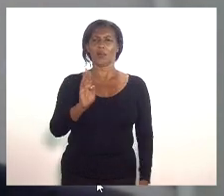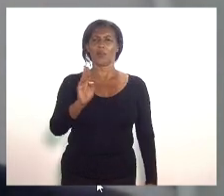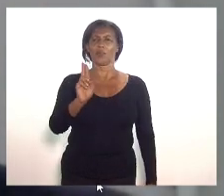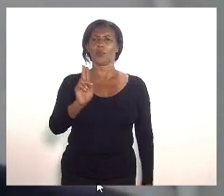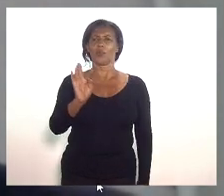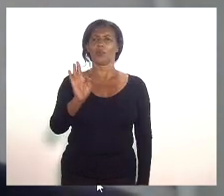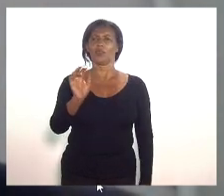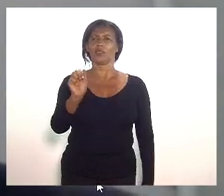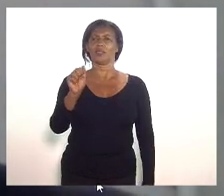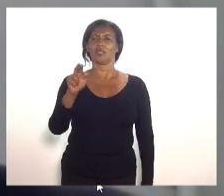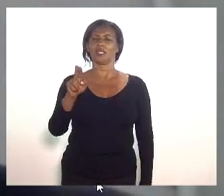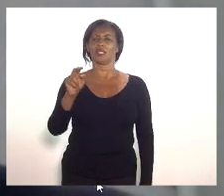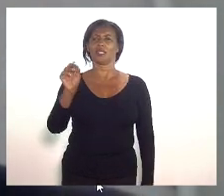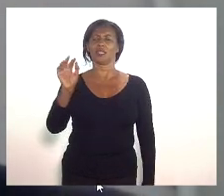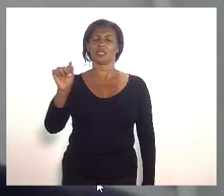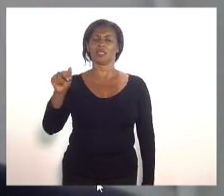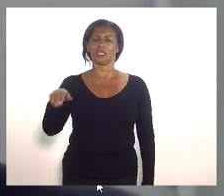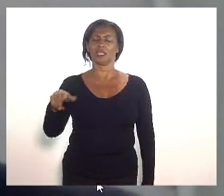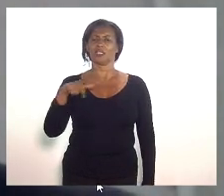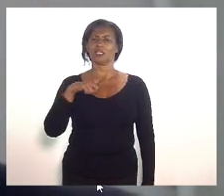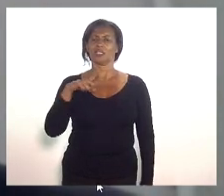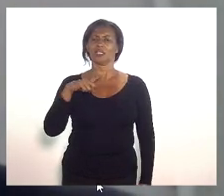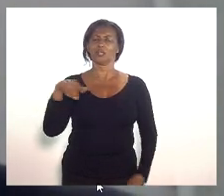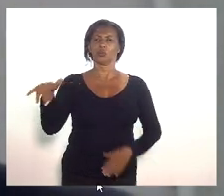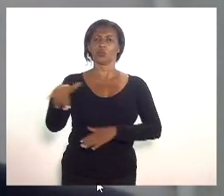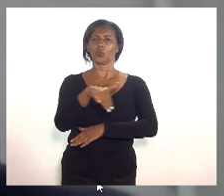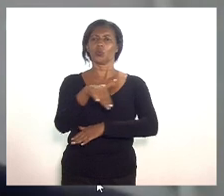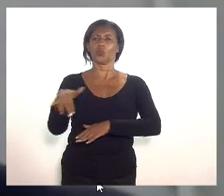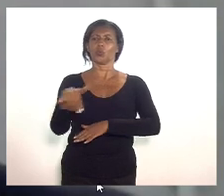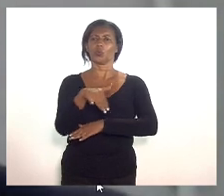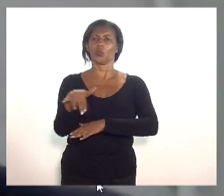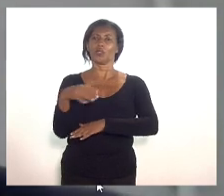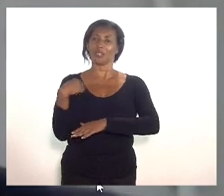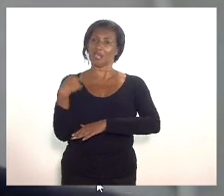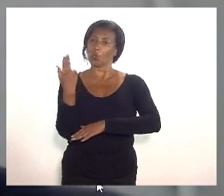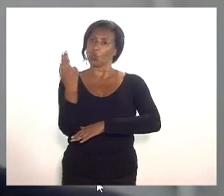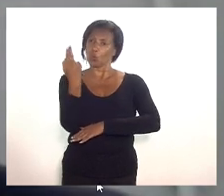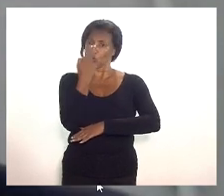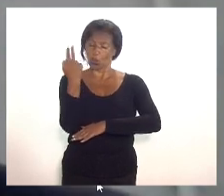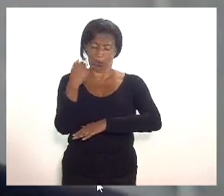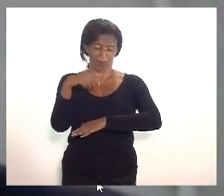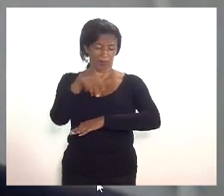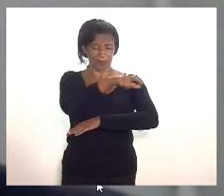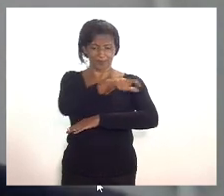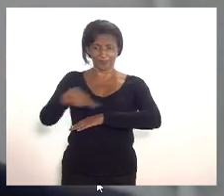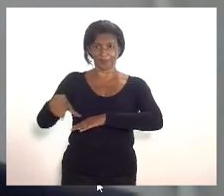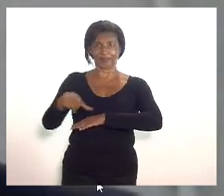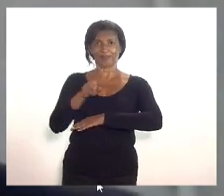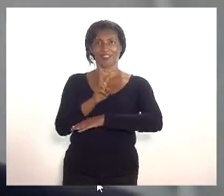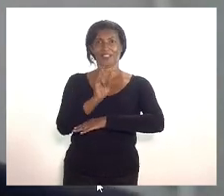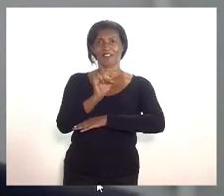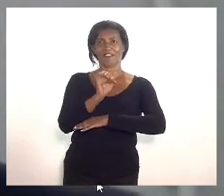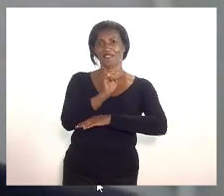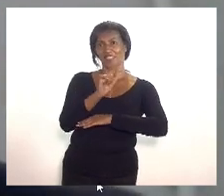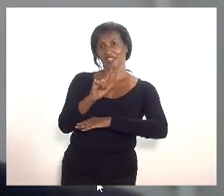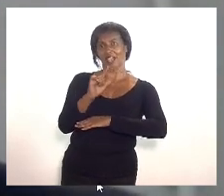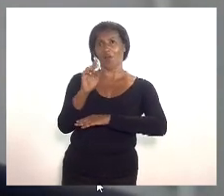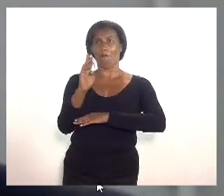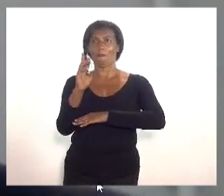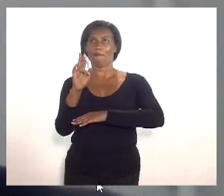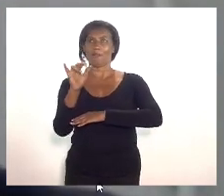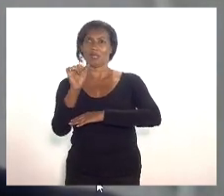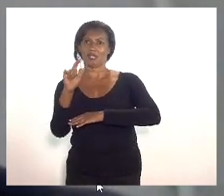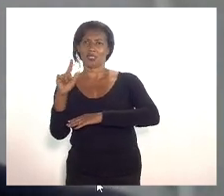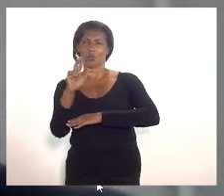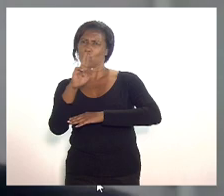tem a sua rua em sua frente chamada Vital Brasil não teve qualquer protagonismo nesse momento da